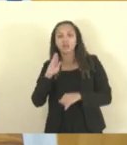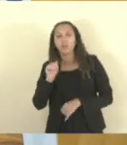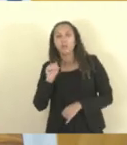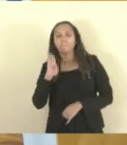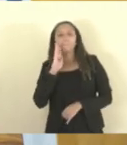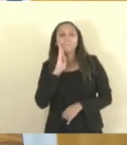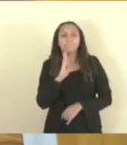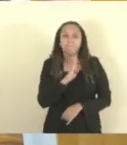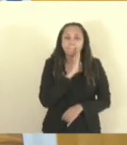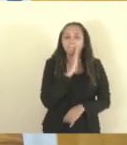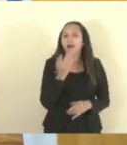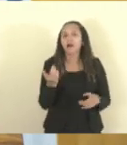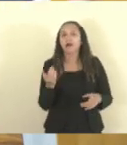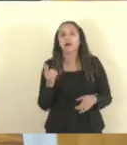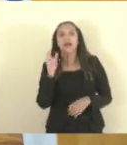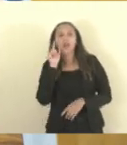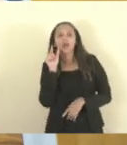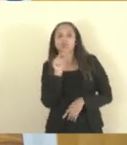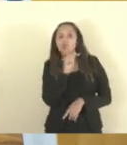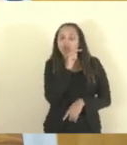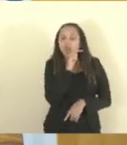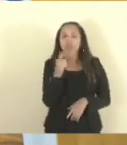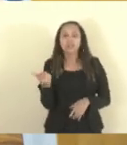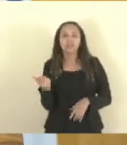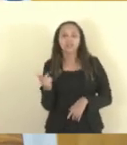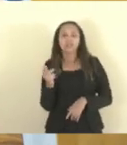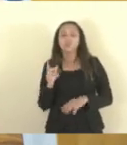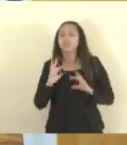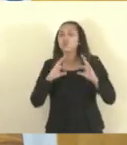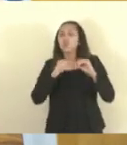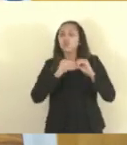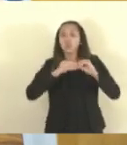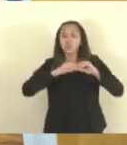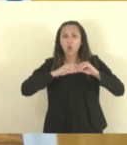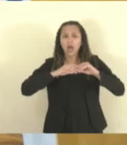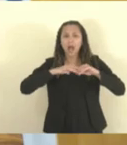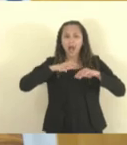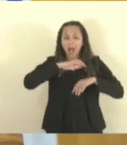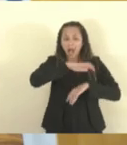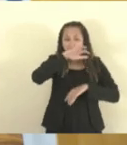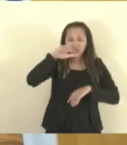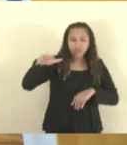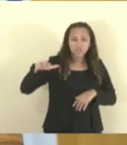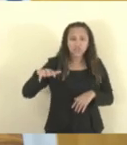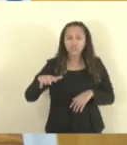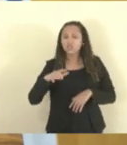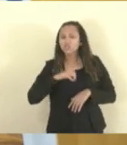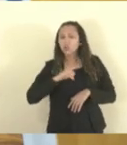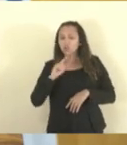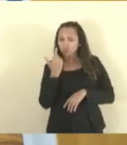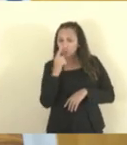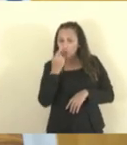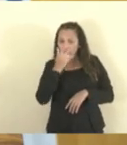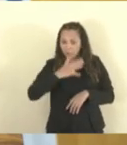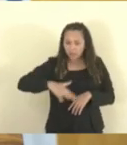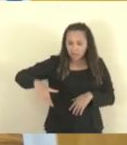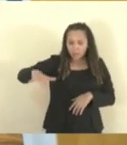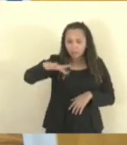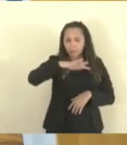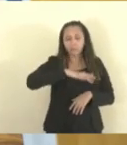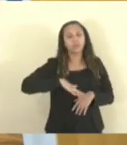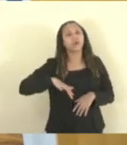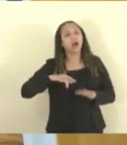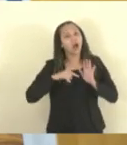vem a mamitex, então assim, todo o movimento na região, cumprimentando dez bairros da grande goiabeiras, ela é